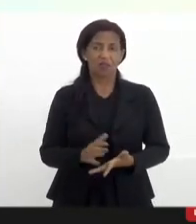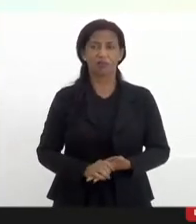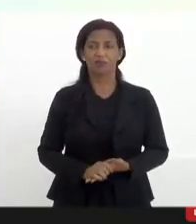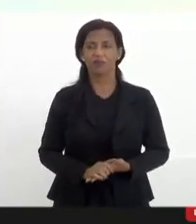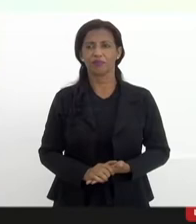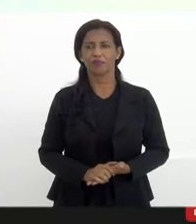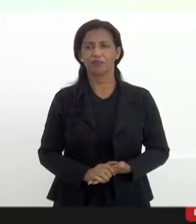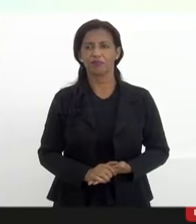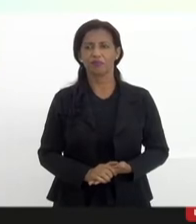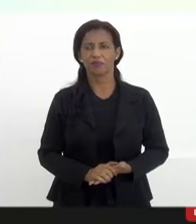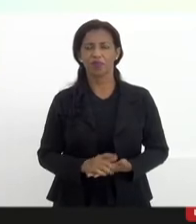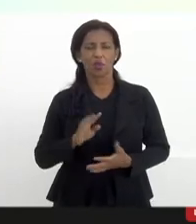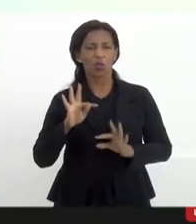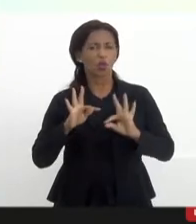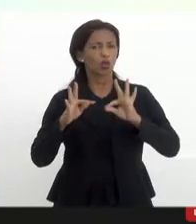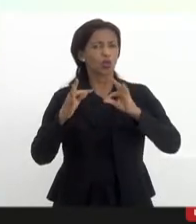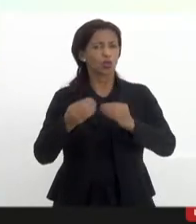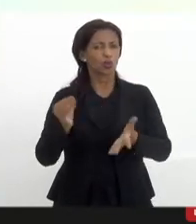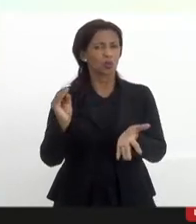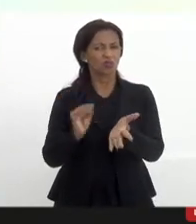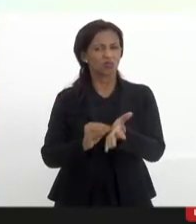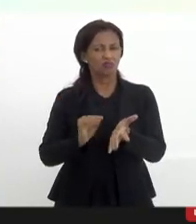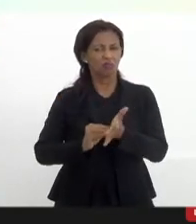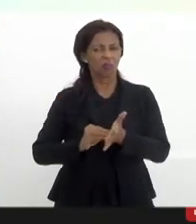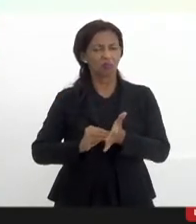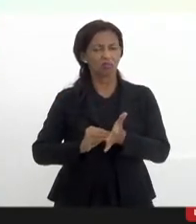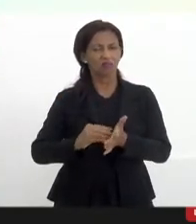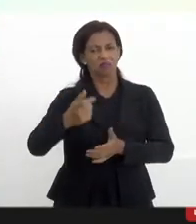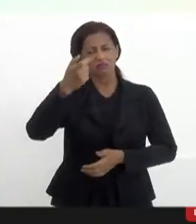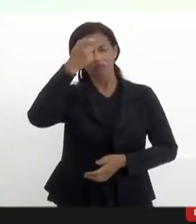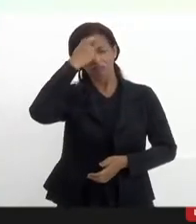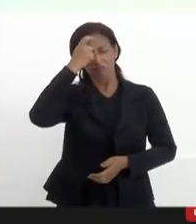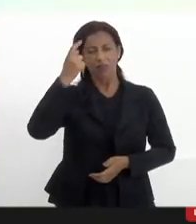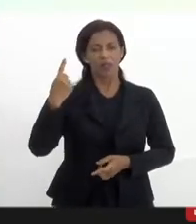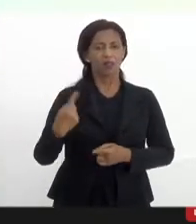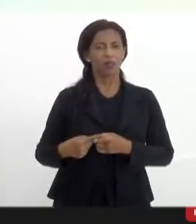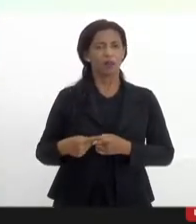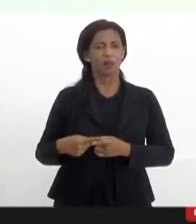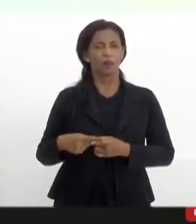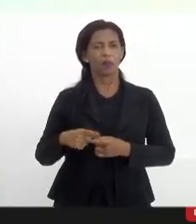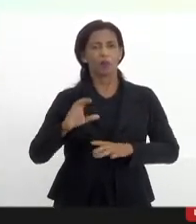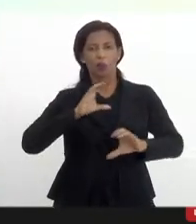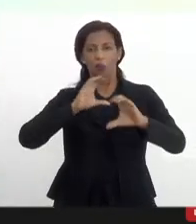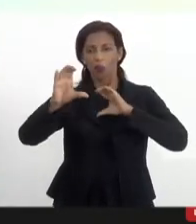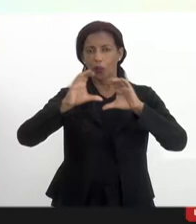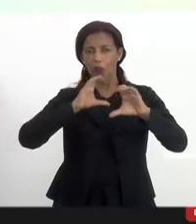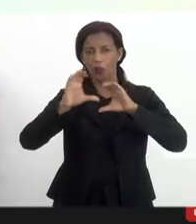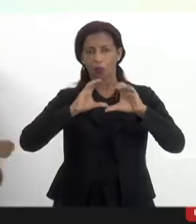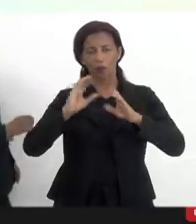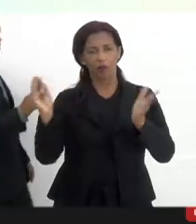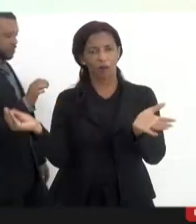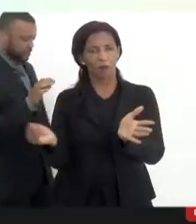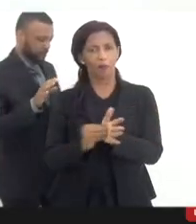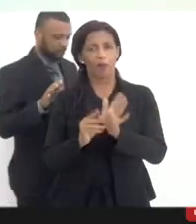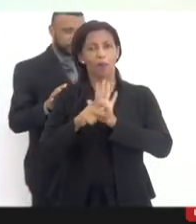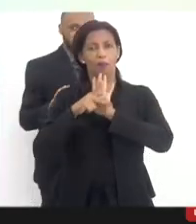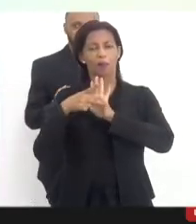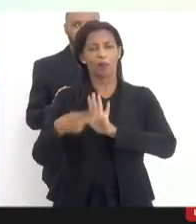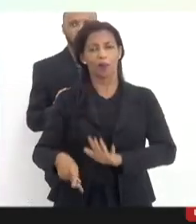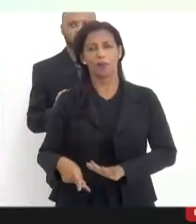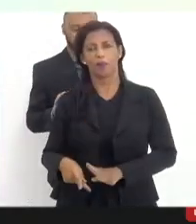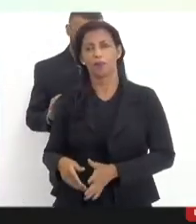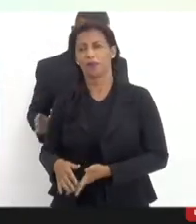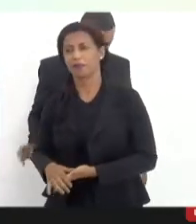órgão totalmente incompetente para apreciar, porque questão de comunicação é da competência exclusiva